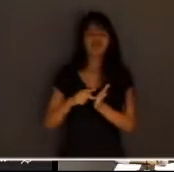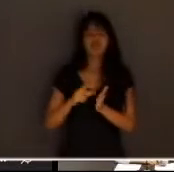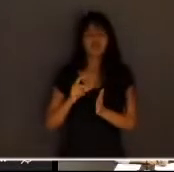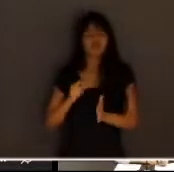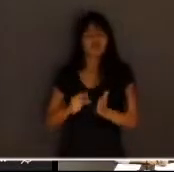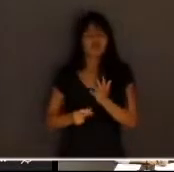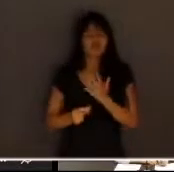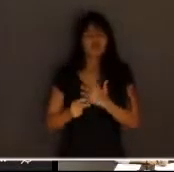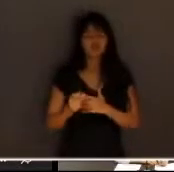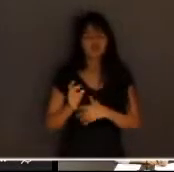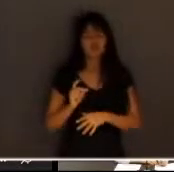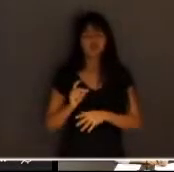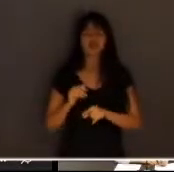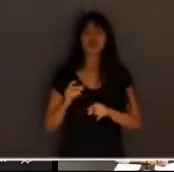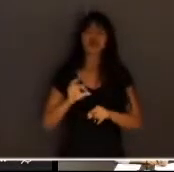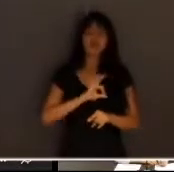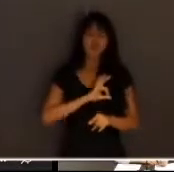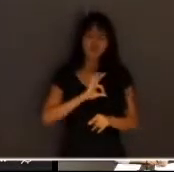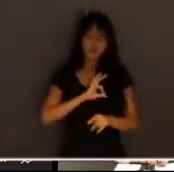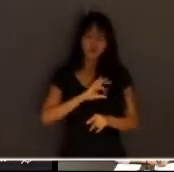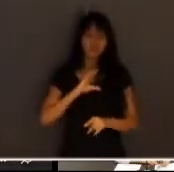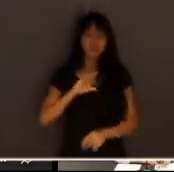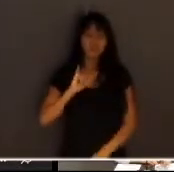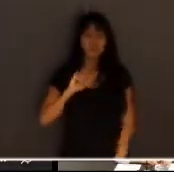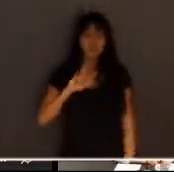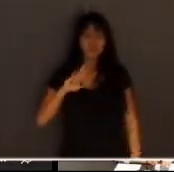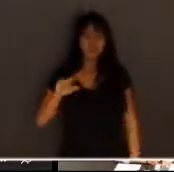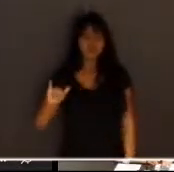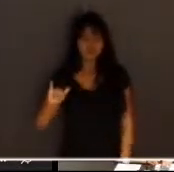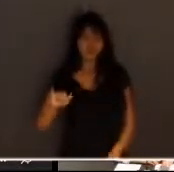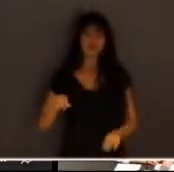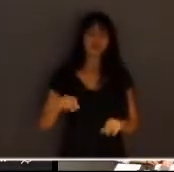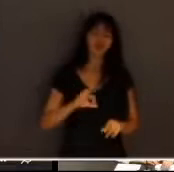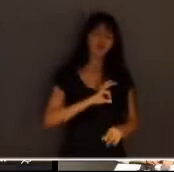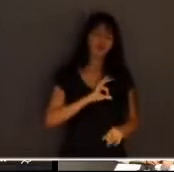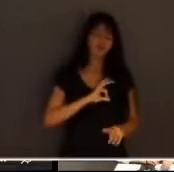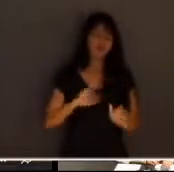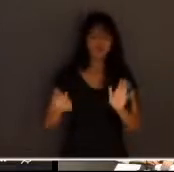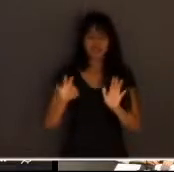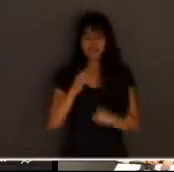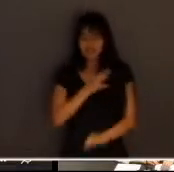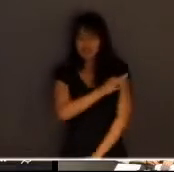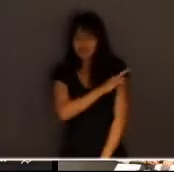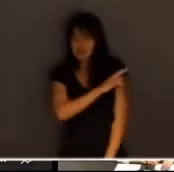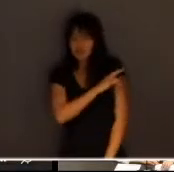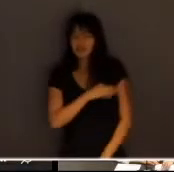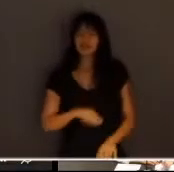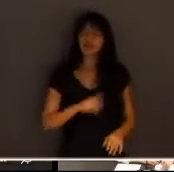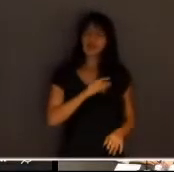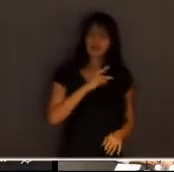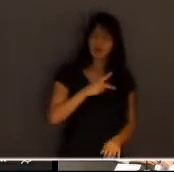com a polícia civil com a polícia técnica com a polícia militar